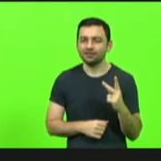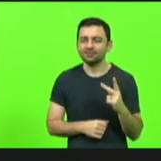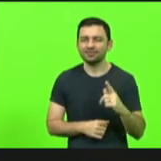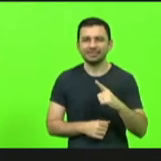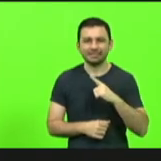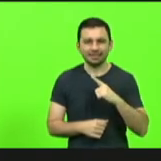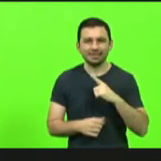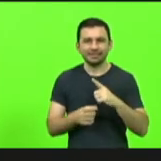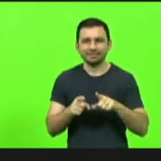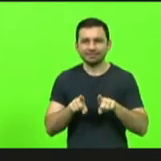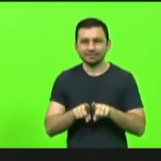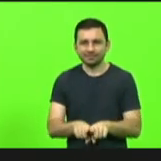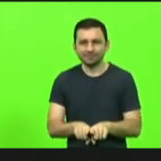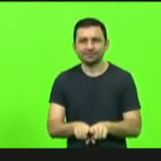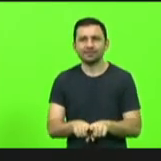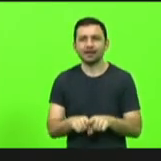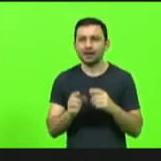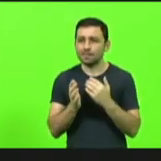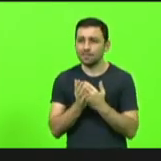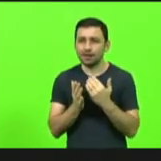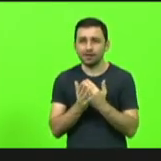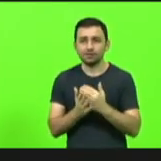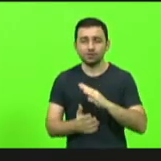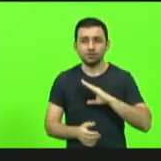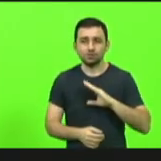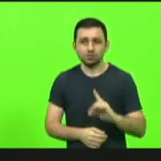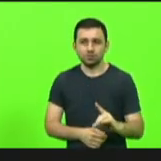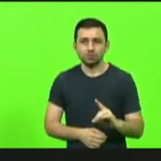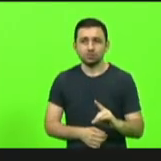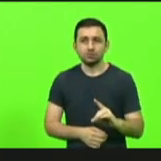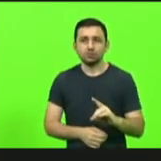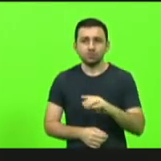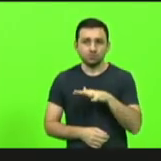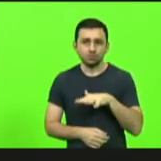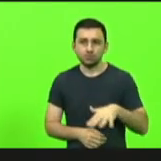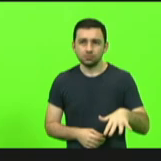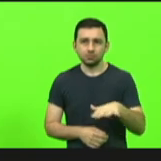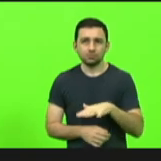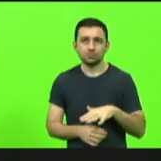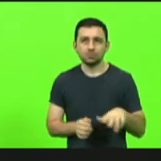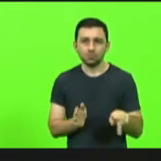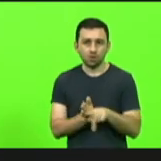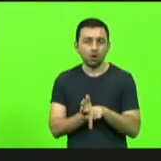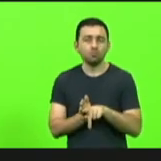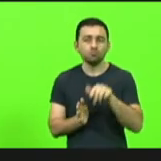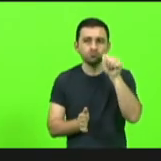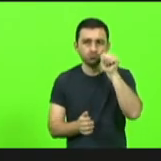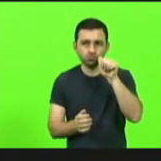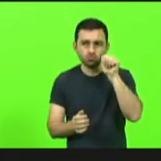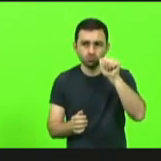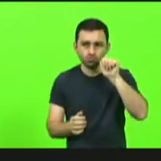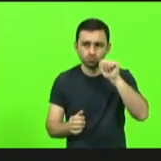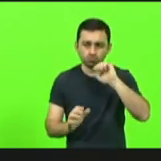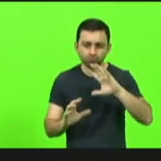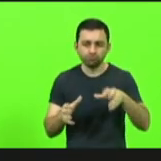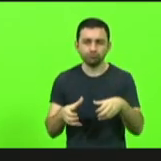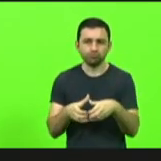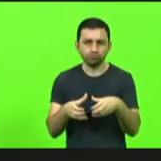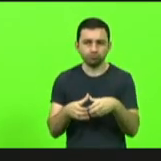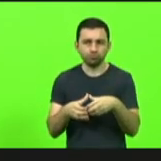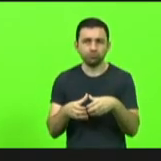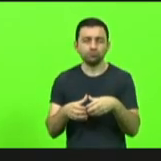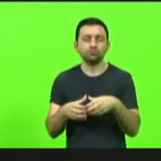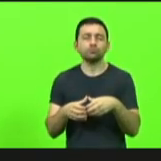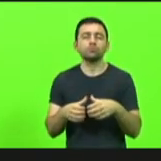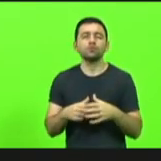parceria muito grande com a coordenação da bancada feminina e quero